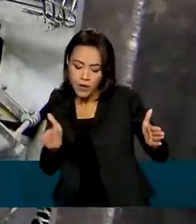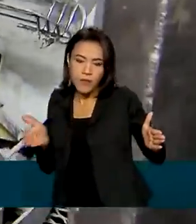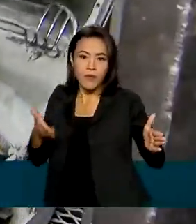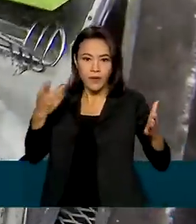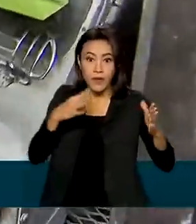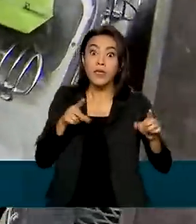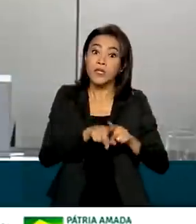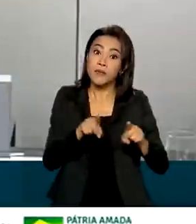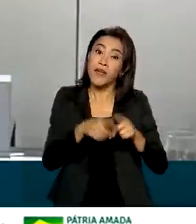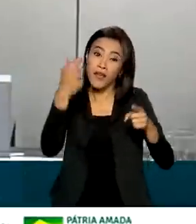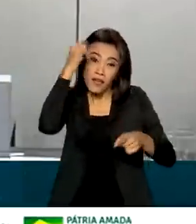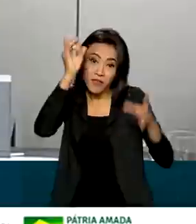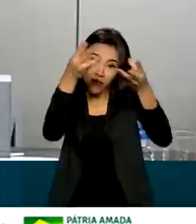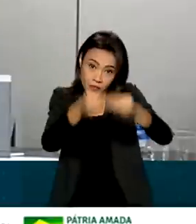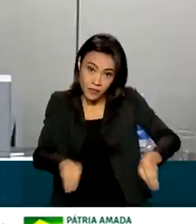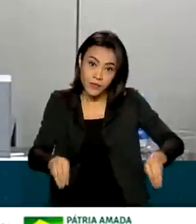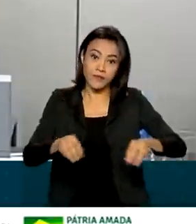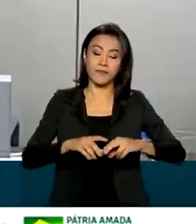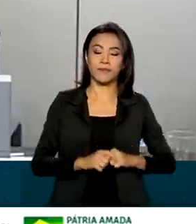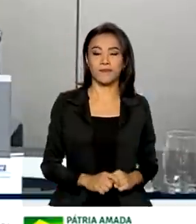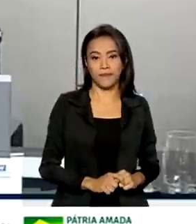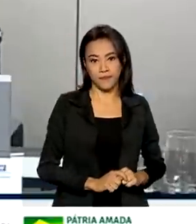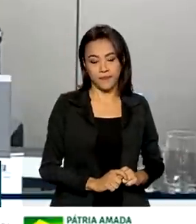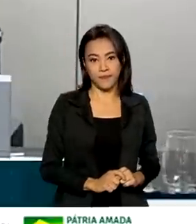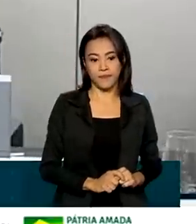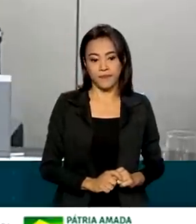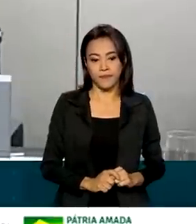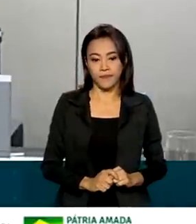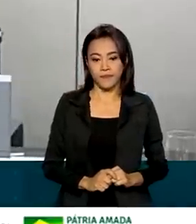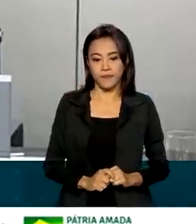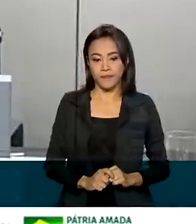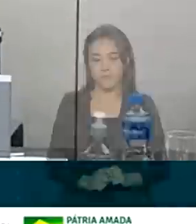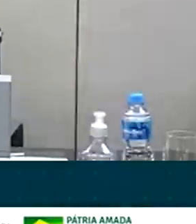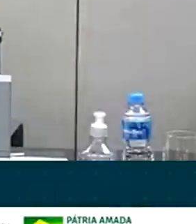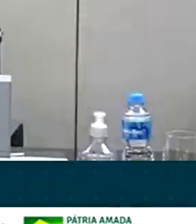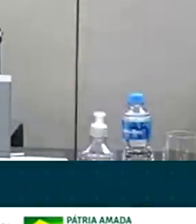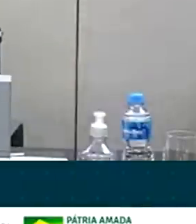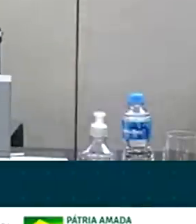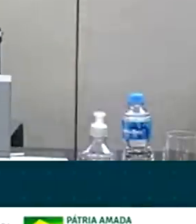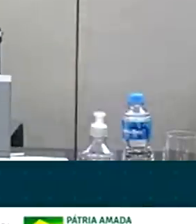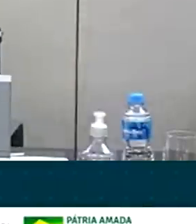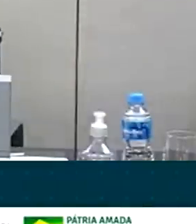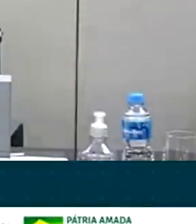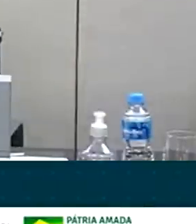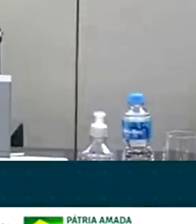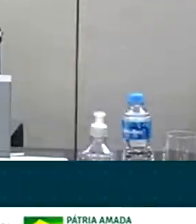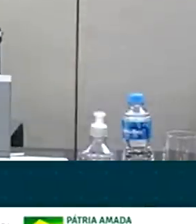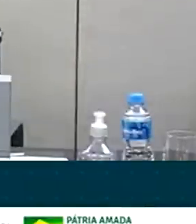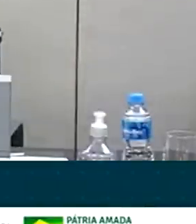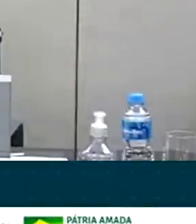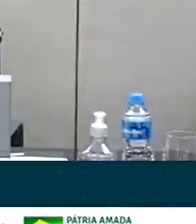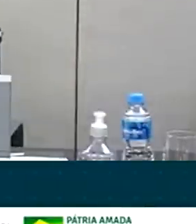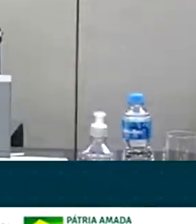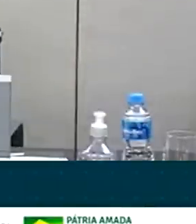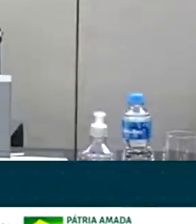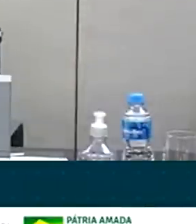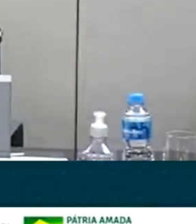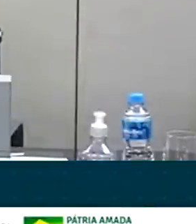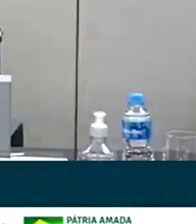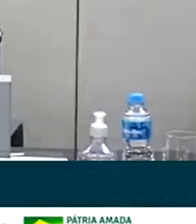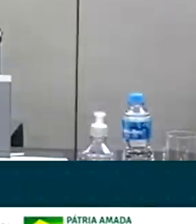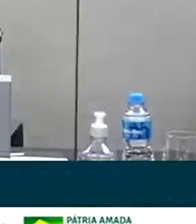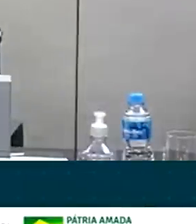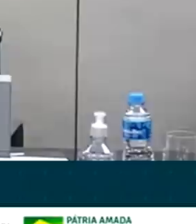desperdícios. O programa Brasil Mais funciona como um grande centro de serviço compartilhado para os pequenos